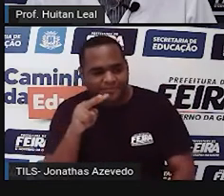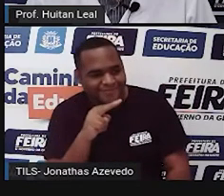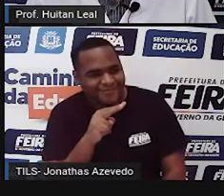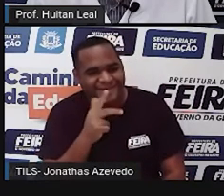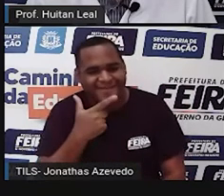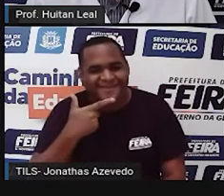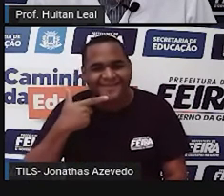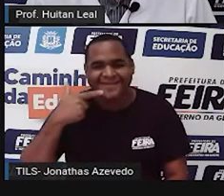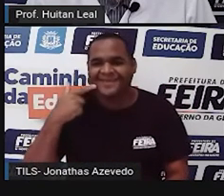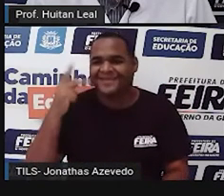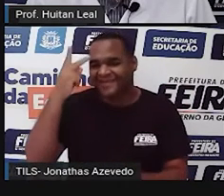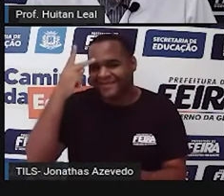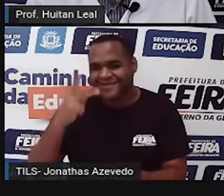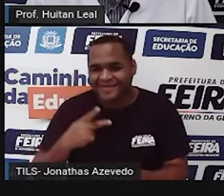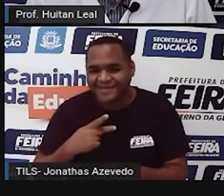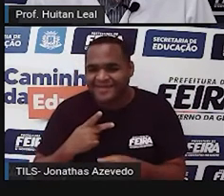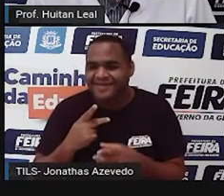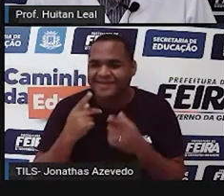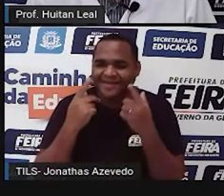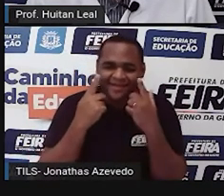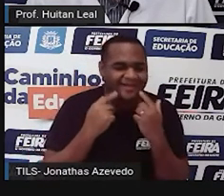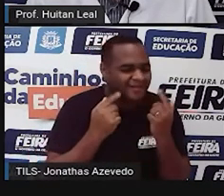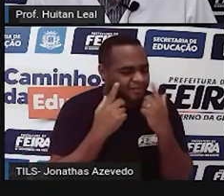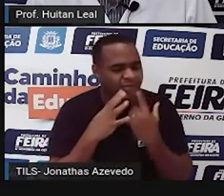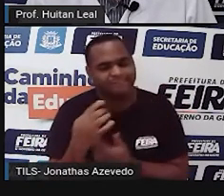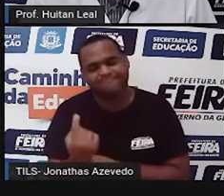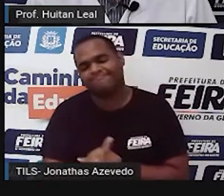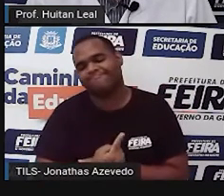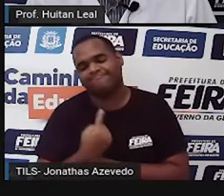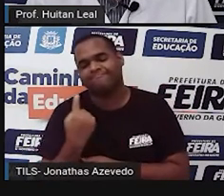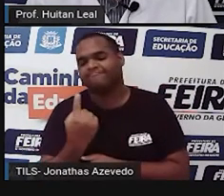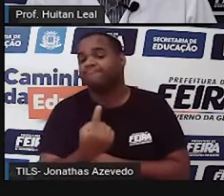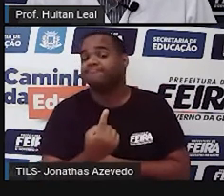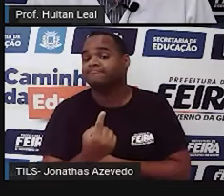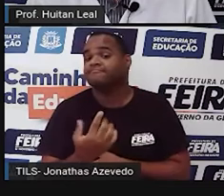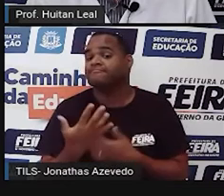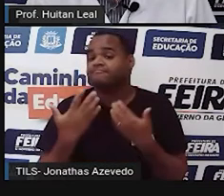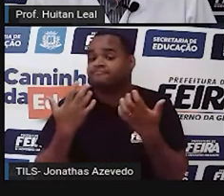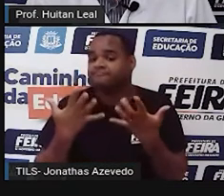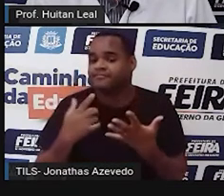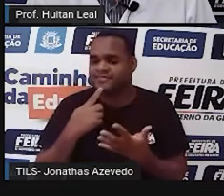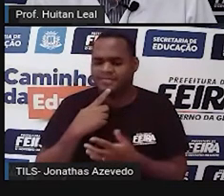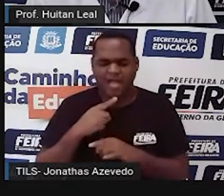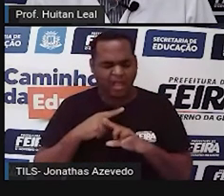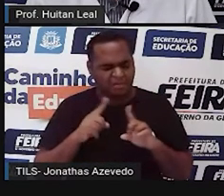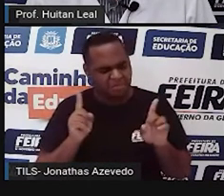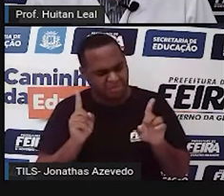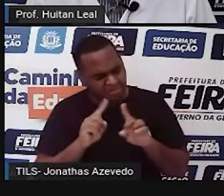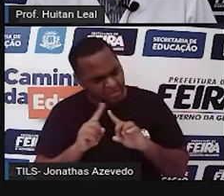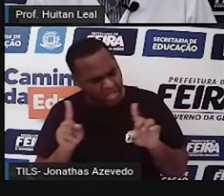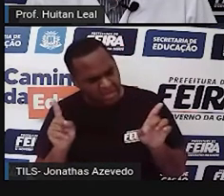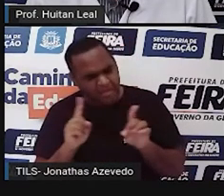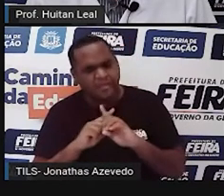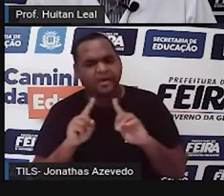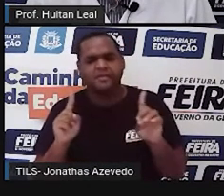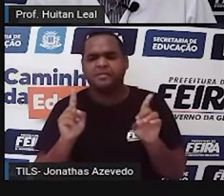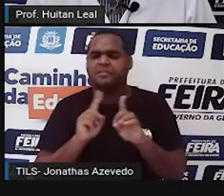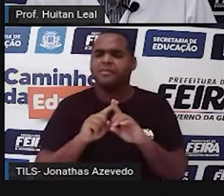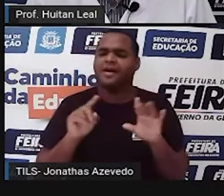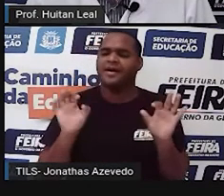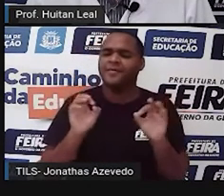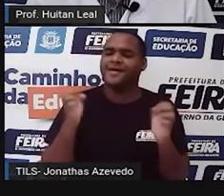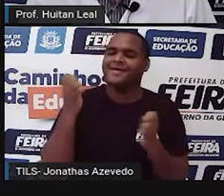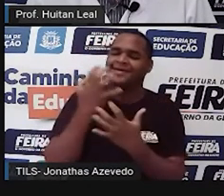ri sozinha e chora à toa. Parou de reclamar da vida e as aulas viraram uma